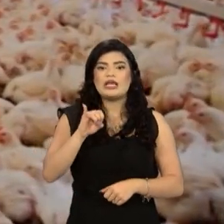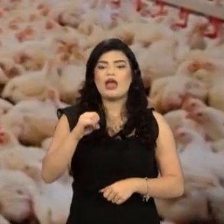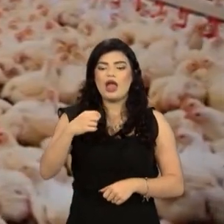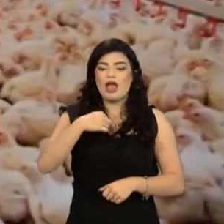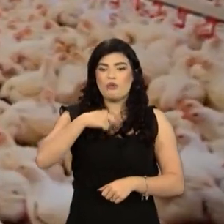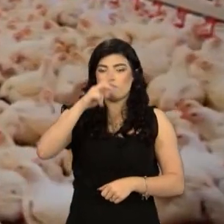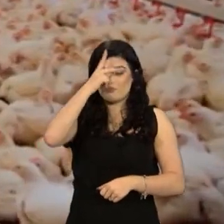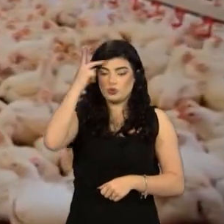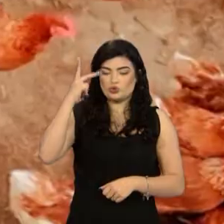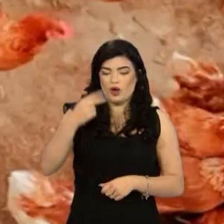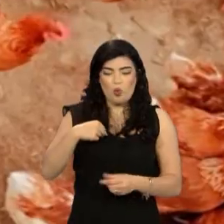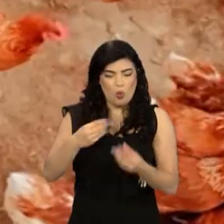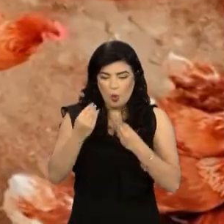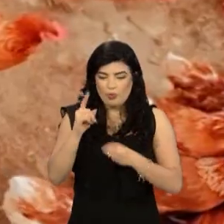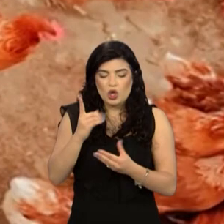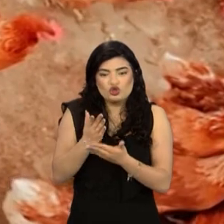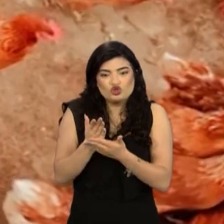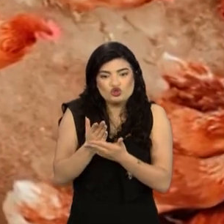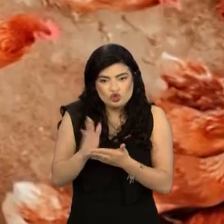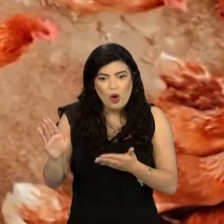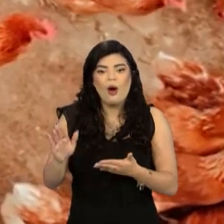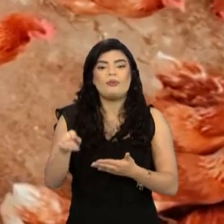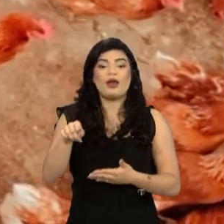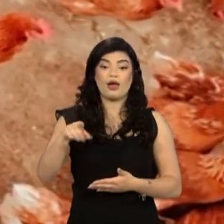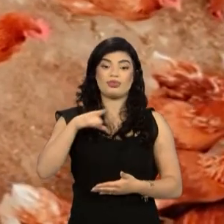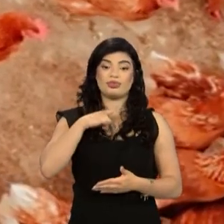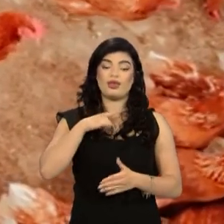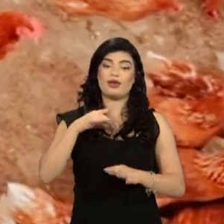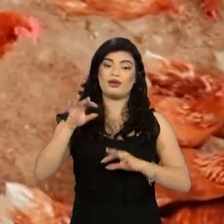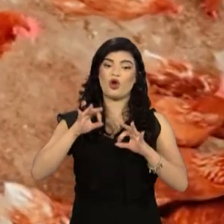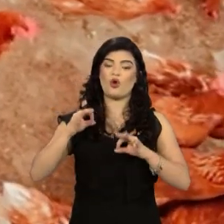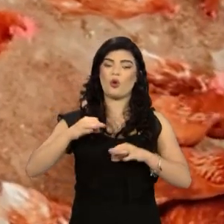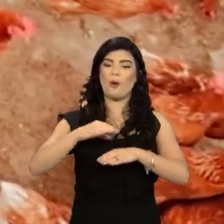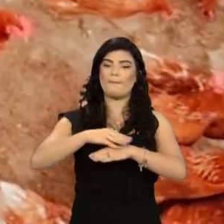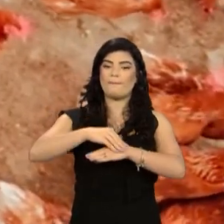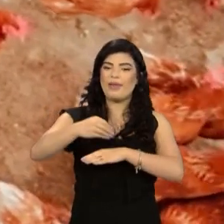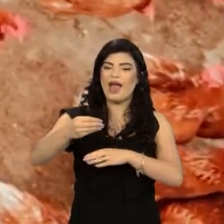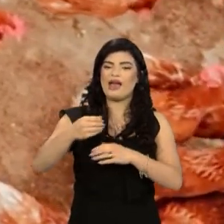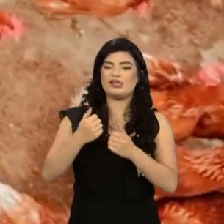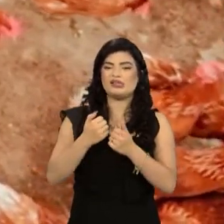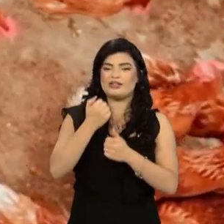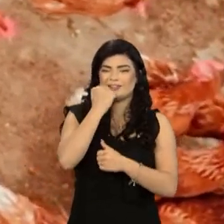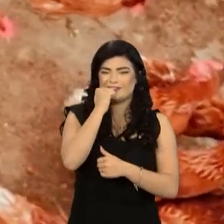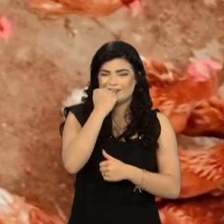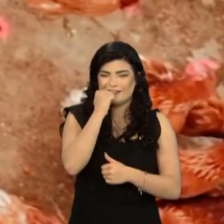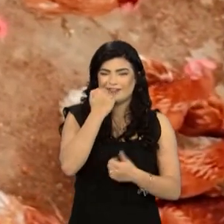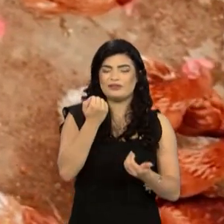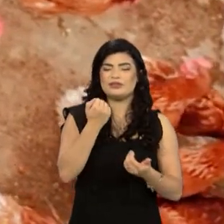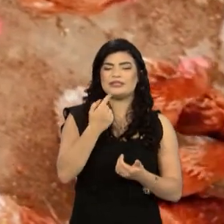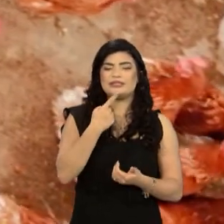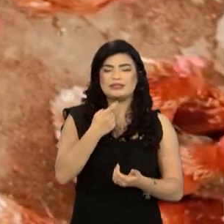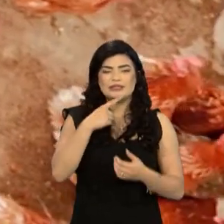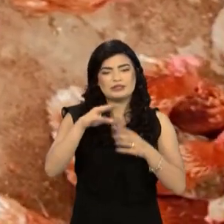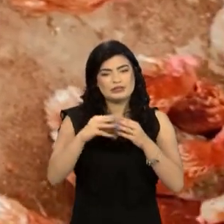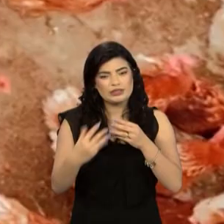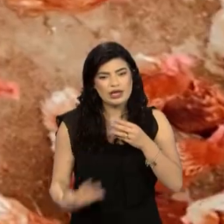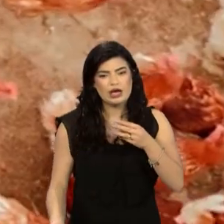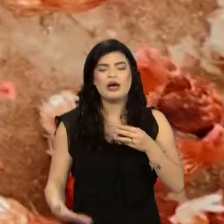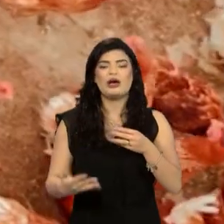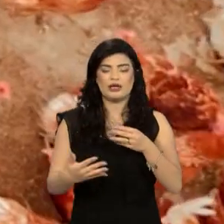consumidor que sobra durante o abate de frangos como a pele, ossos, vísceras e sangue, são